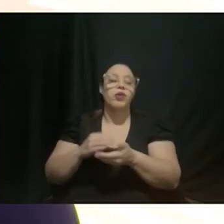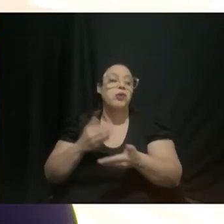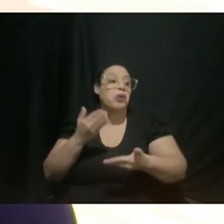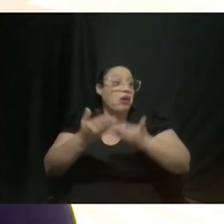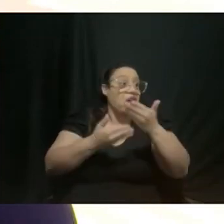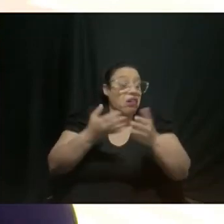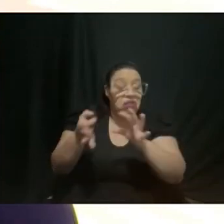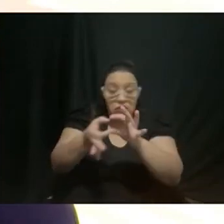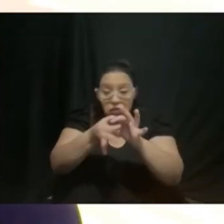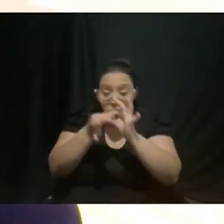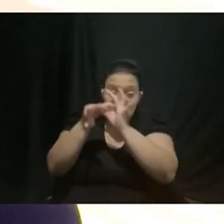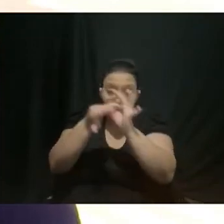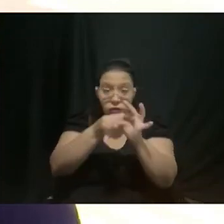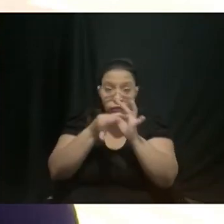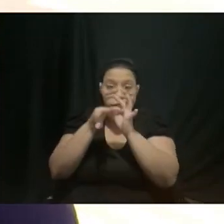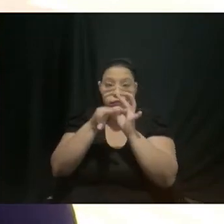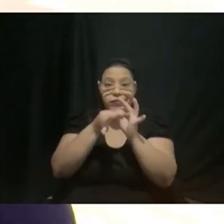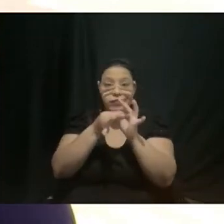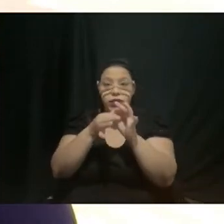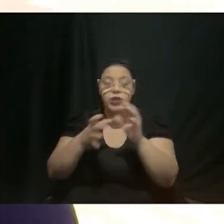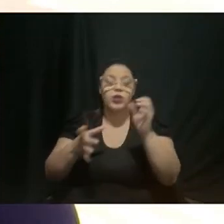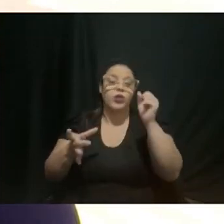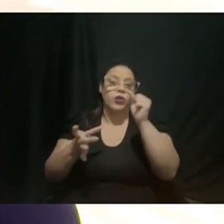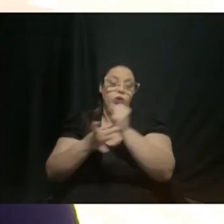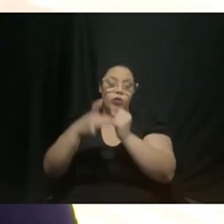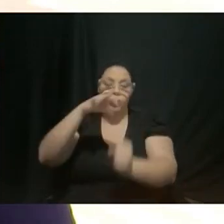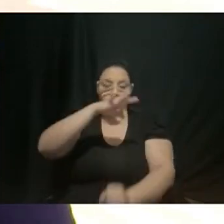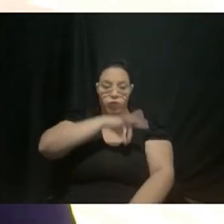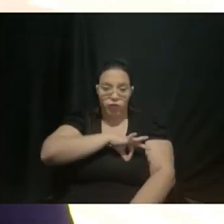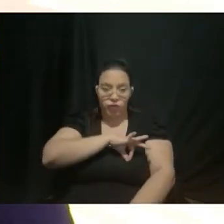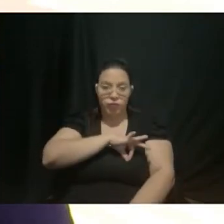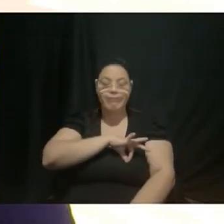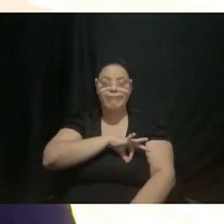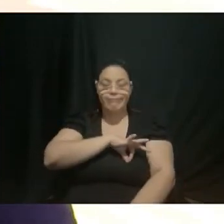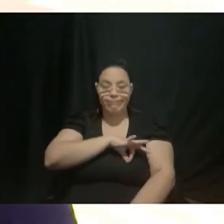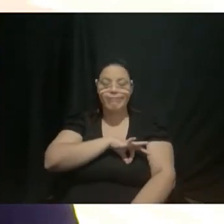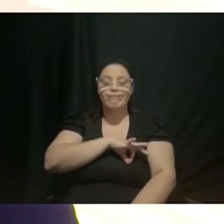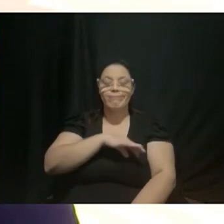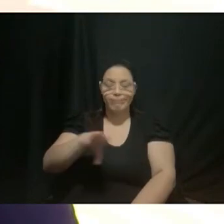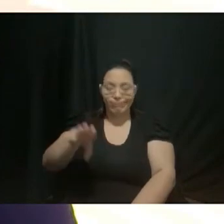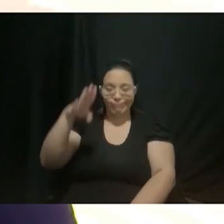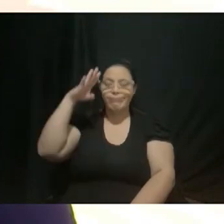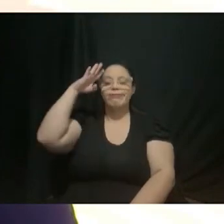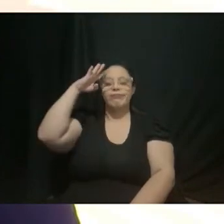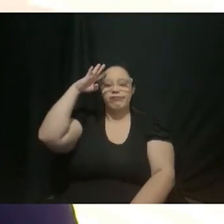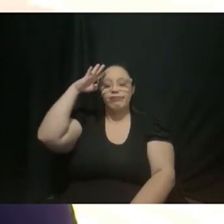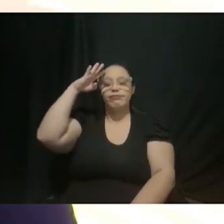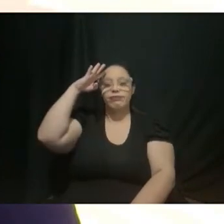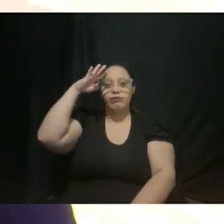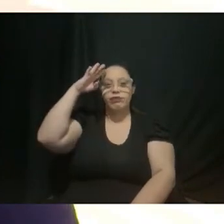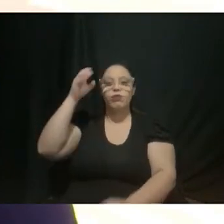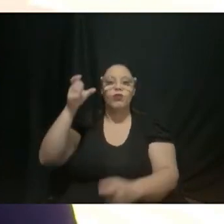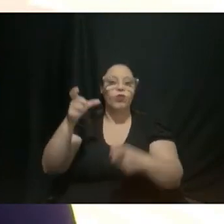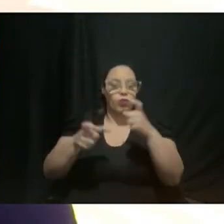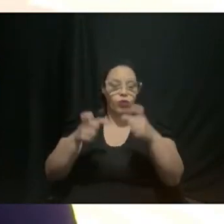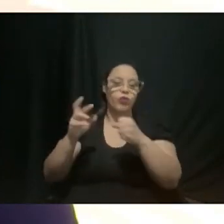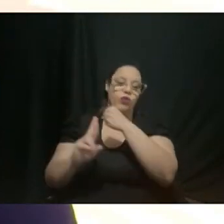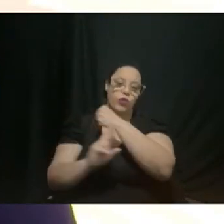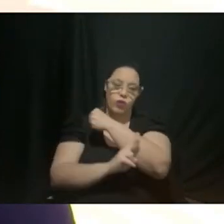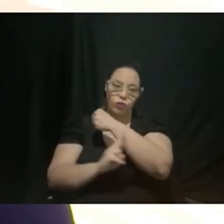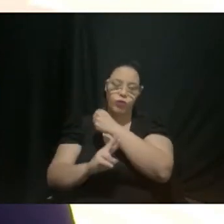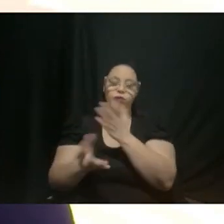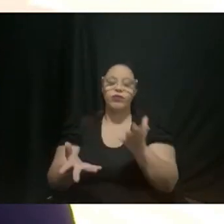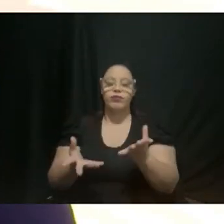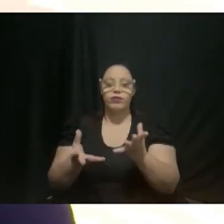conjunto com as forças policiais com a guarda municipal com a polícia com as concessionárias de rodovia todas as ações